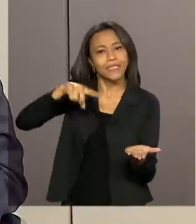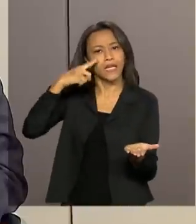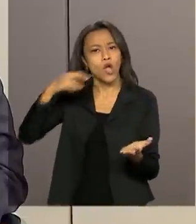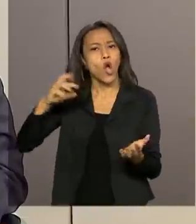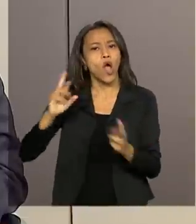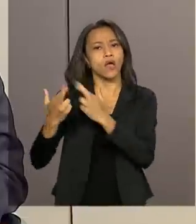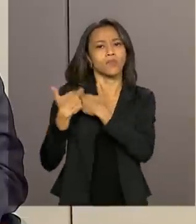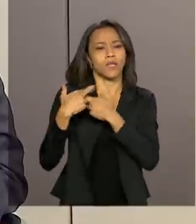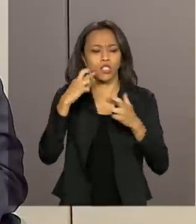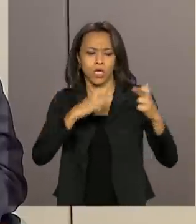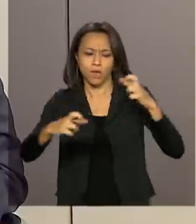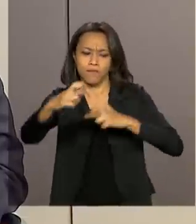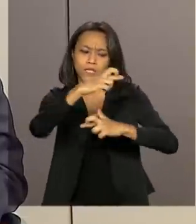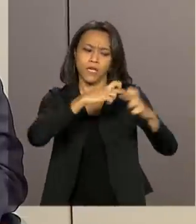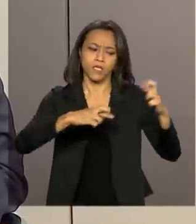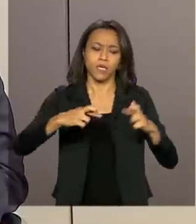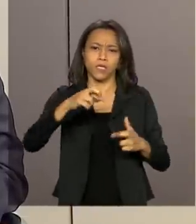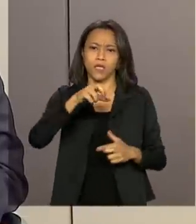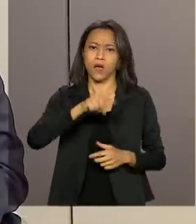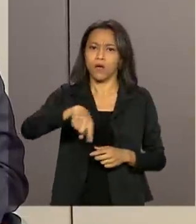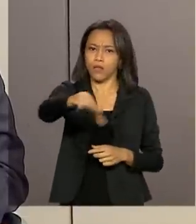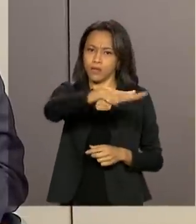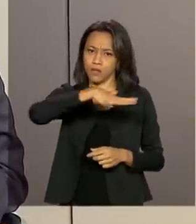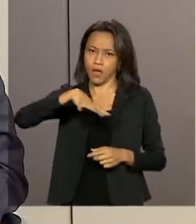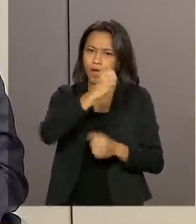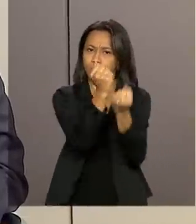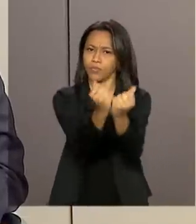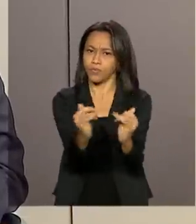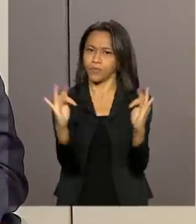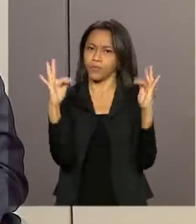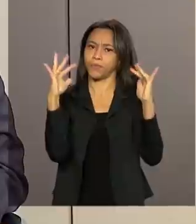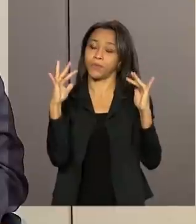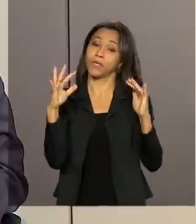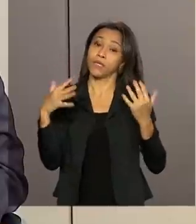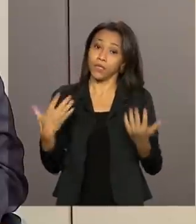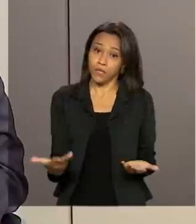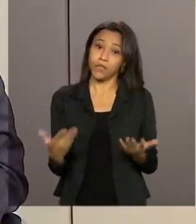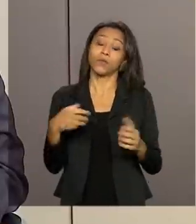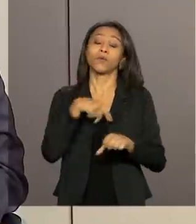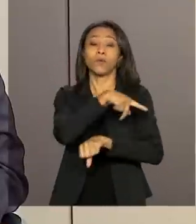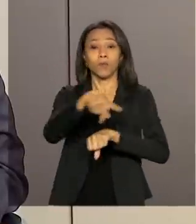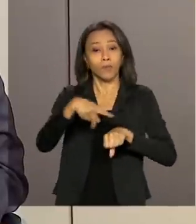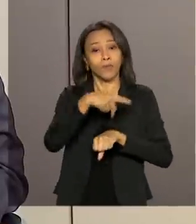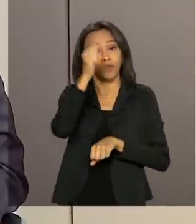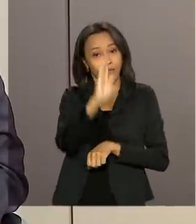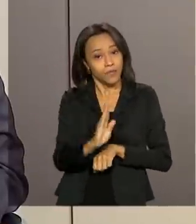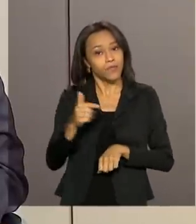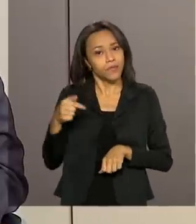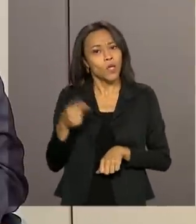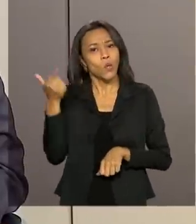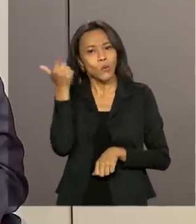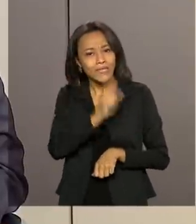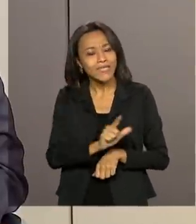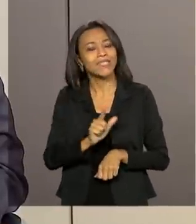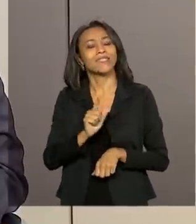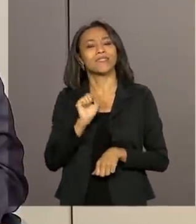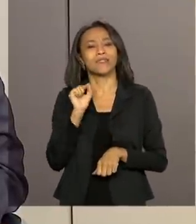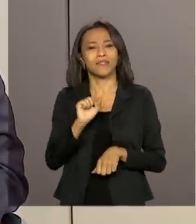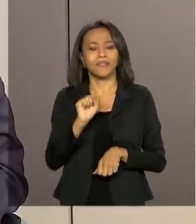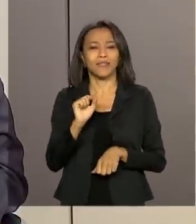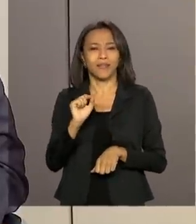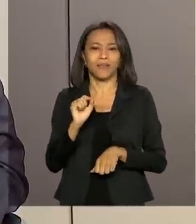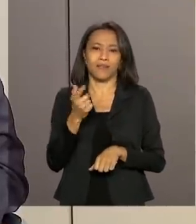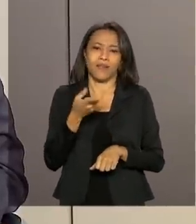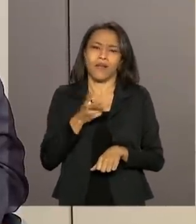fiscalização ambiental na Amazônia, de forma que o Estado brasileiro consiga cumprir a sua tarefa em